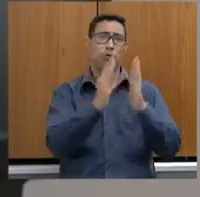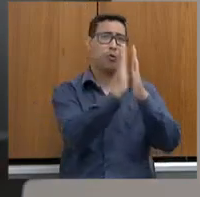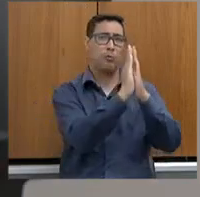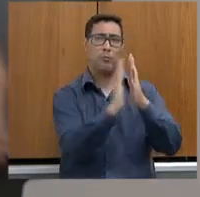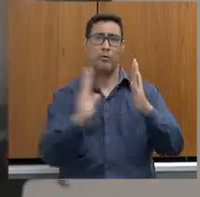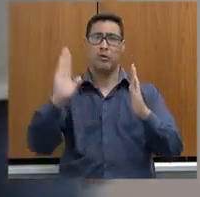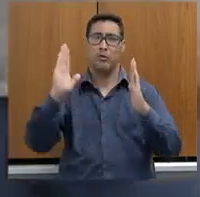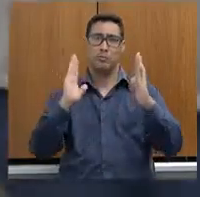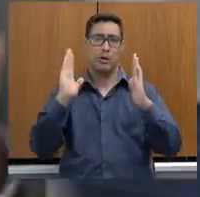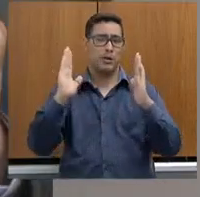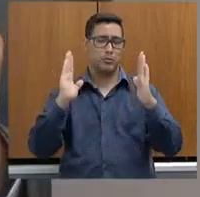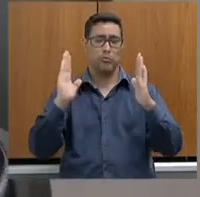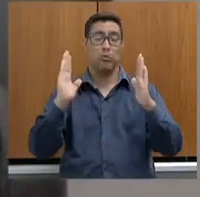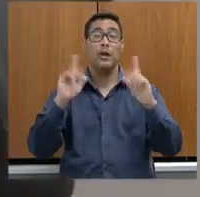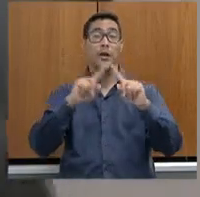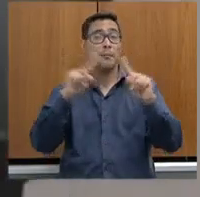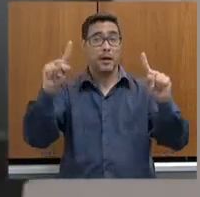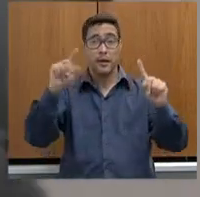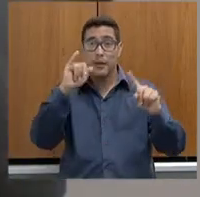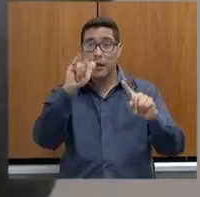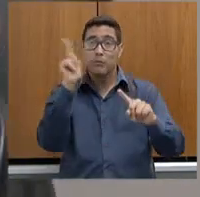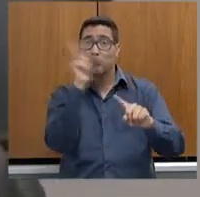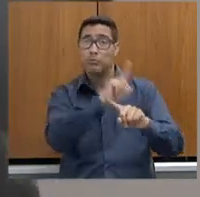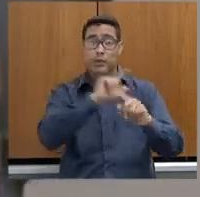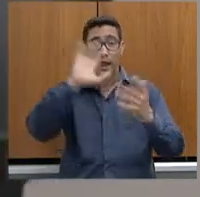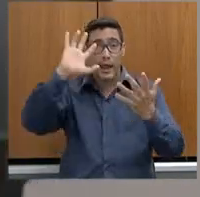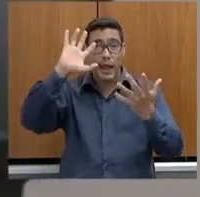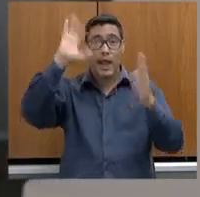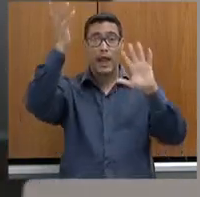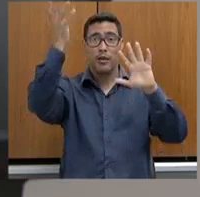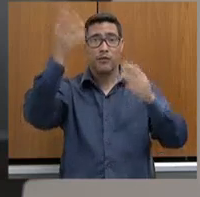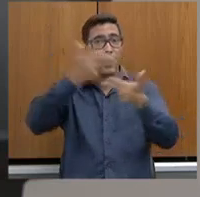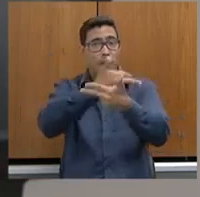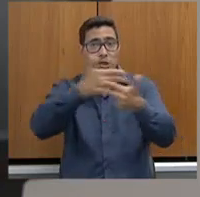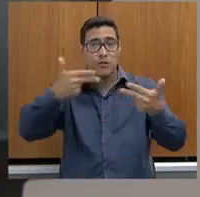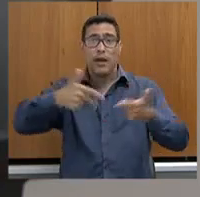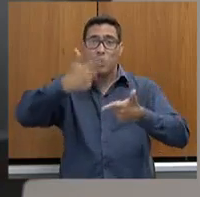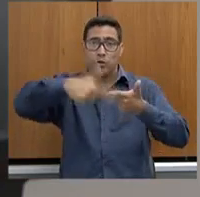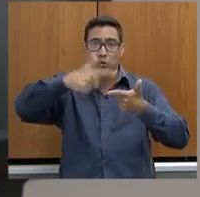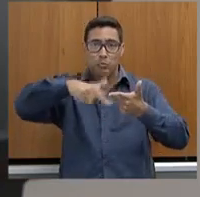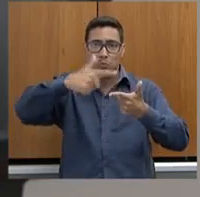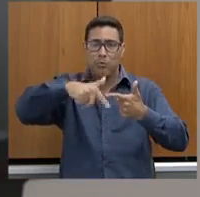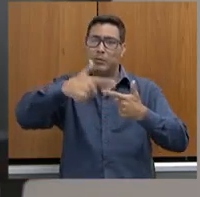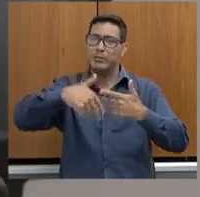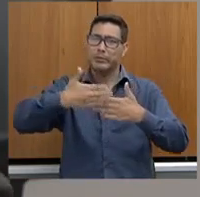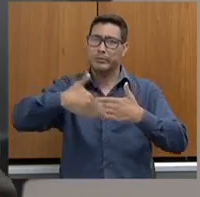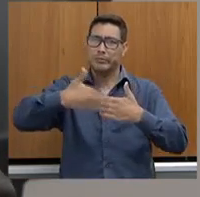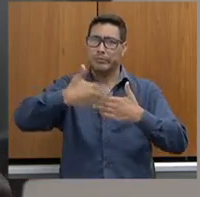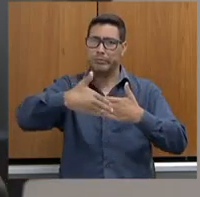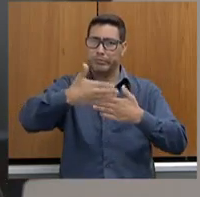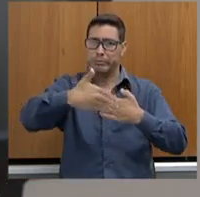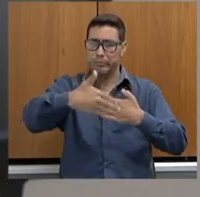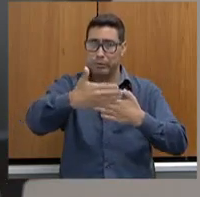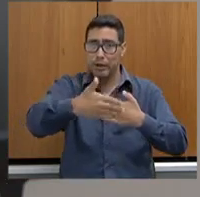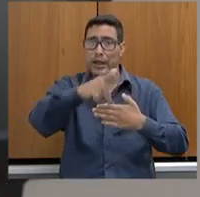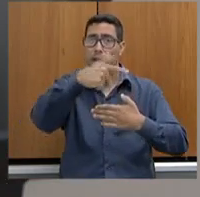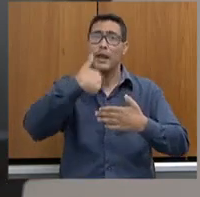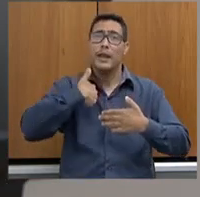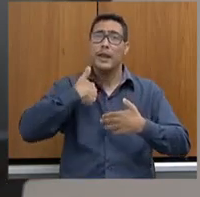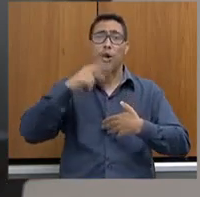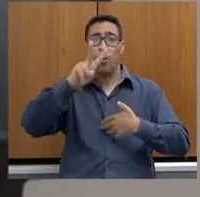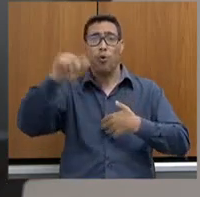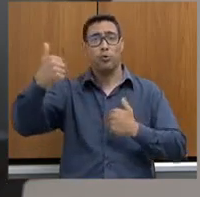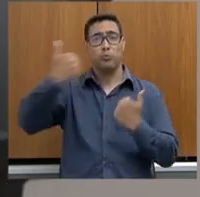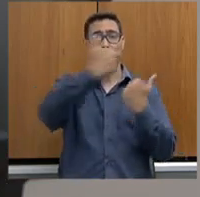ele resolve vários problemas e entrega o bastão para outro, já é algo que a gente precisa